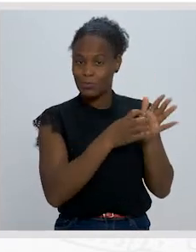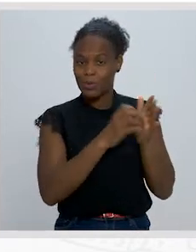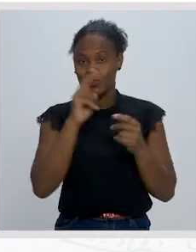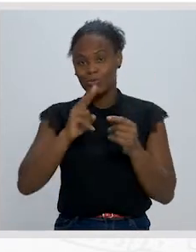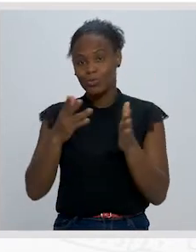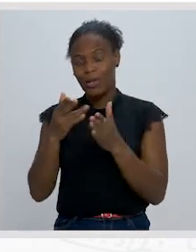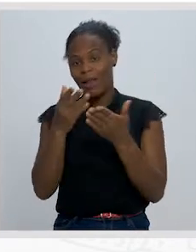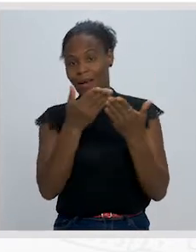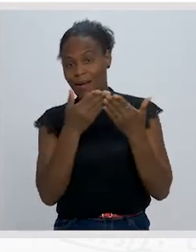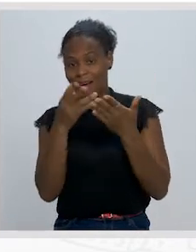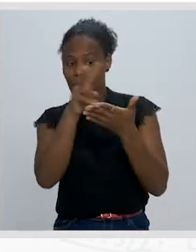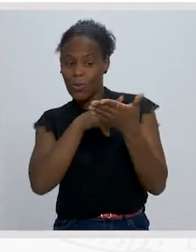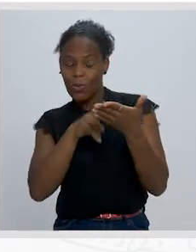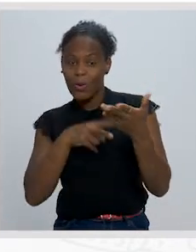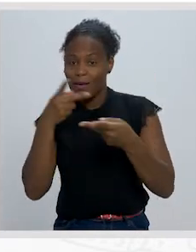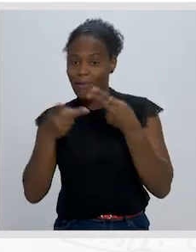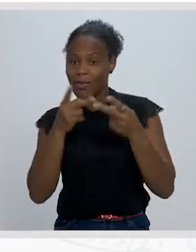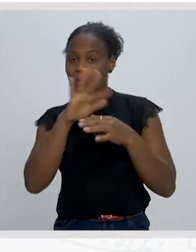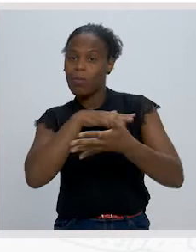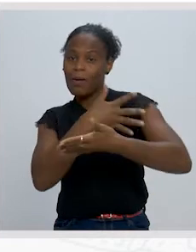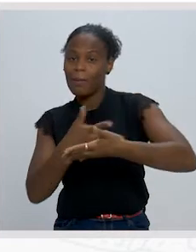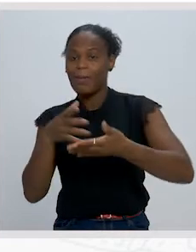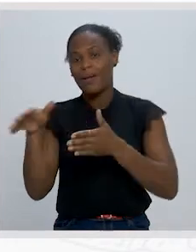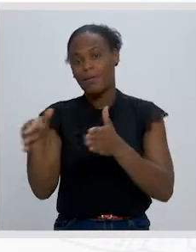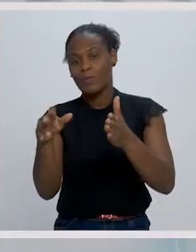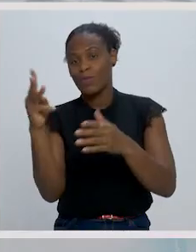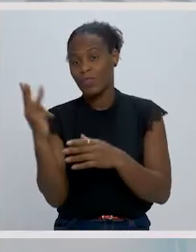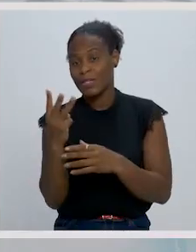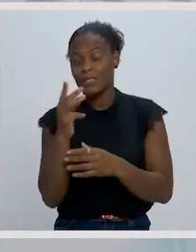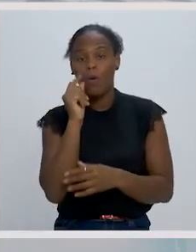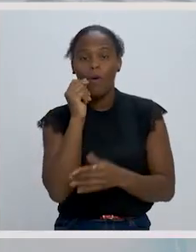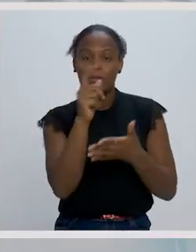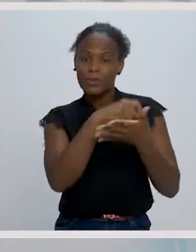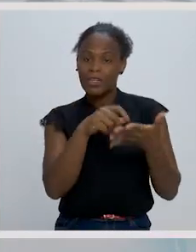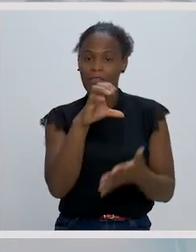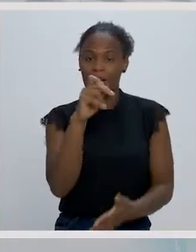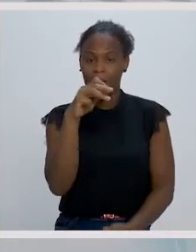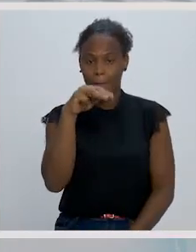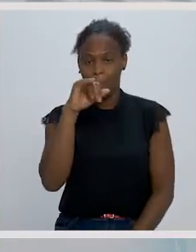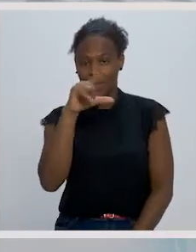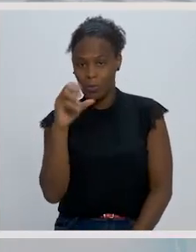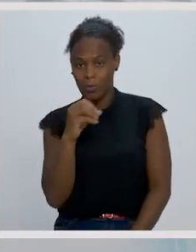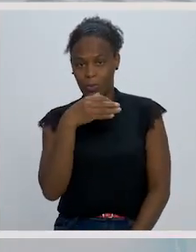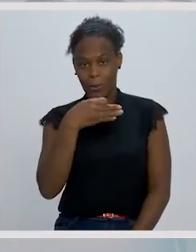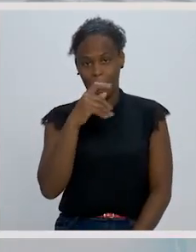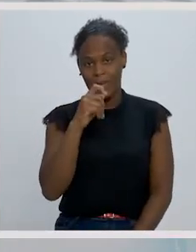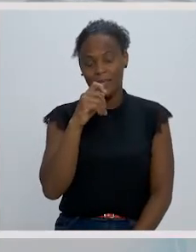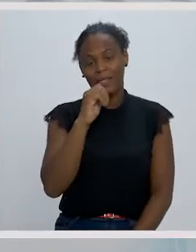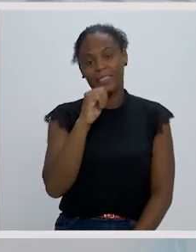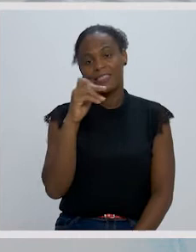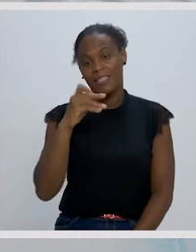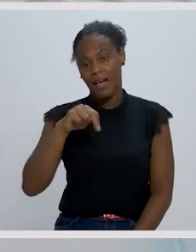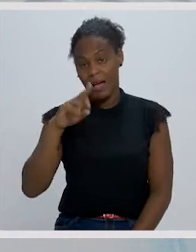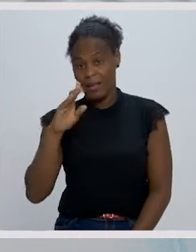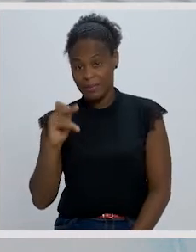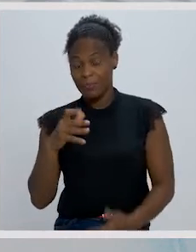leitura e análise do poema Caminho 3, de Camilo Peçanha. Como é habitual na nossa aula, vamos fazer a revisão